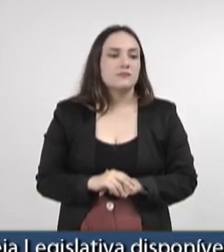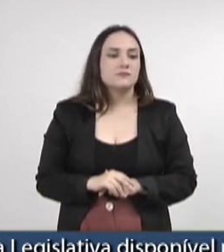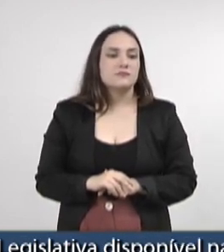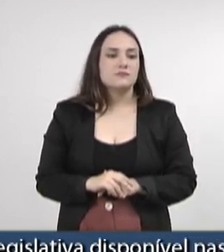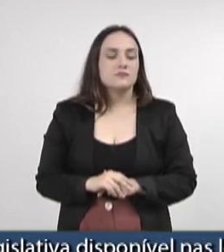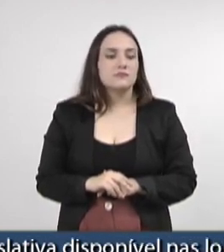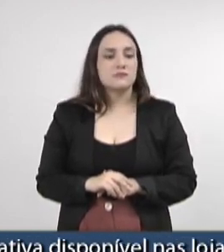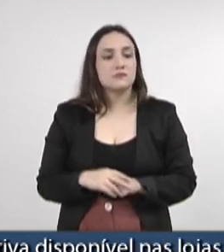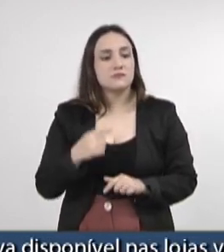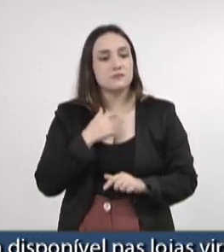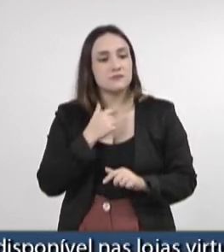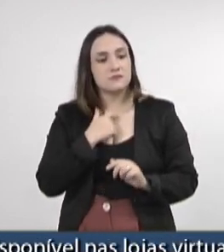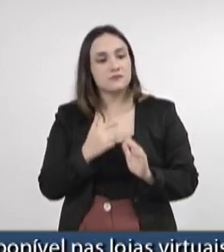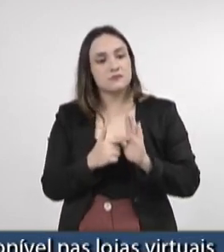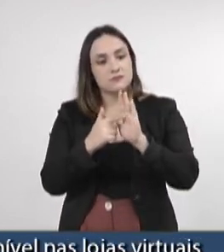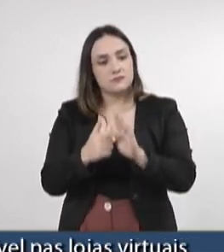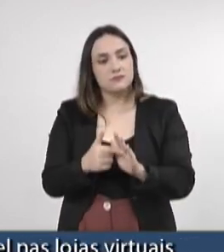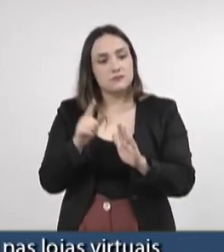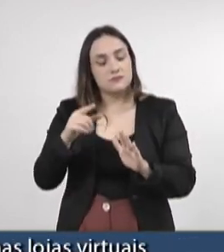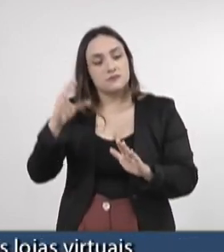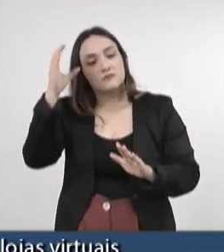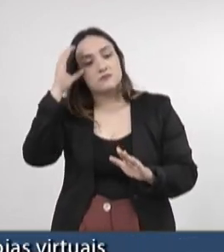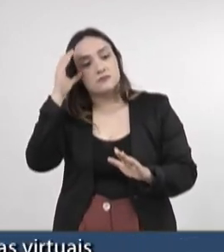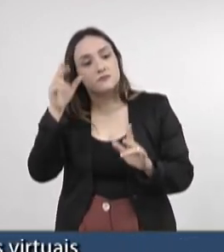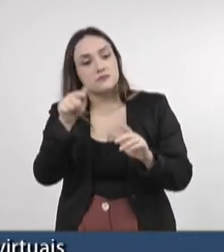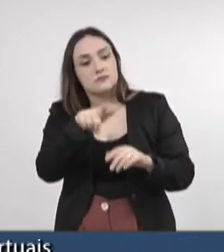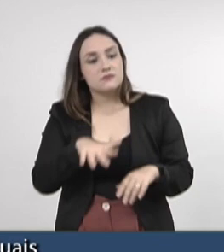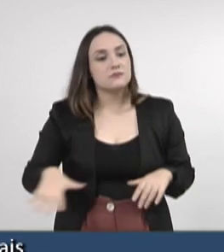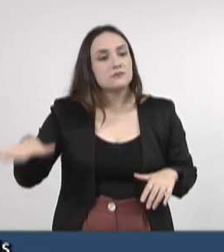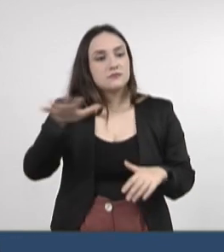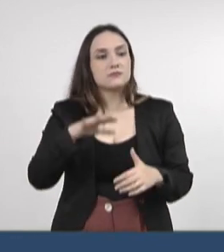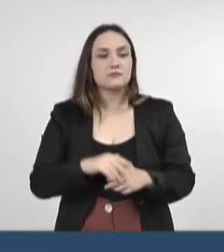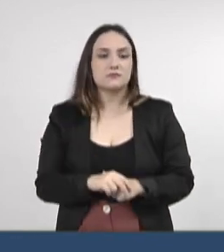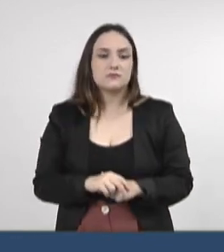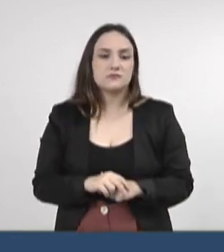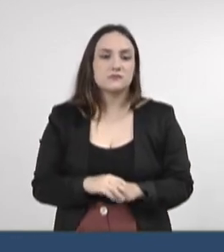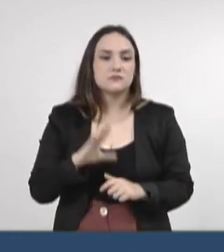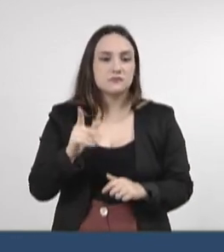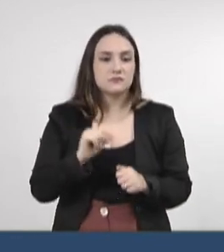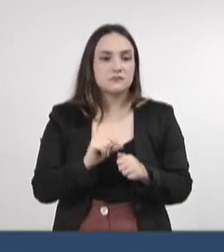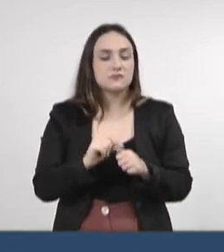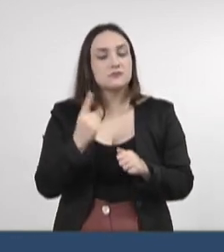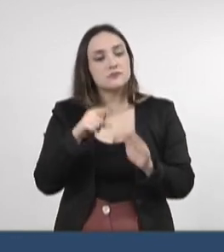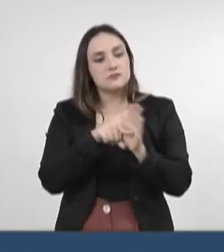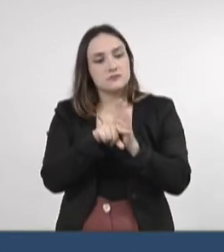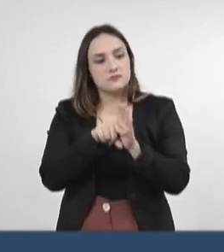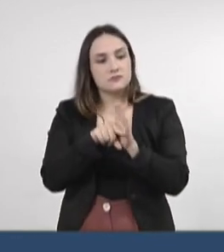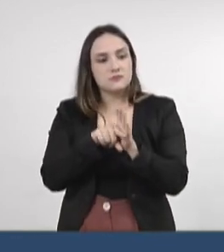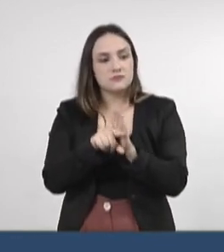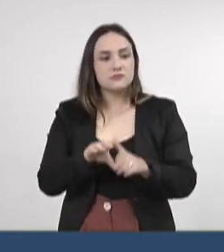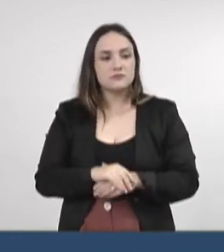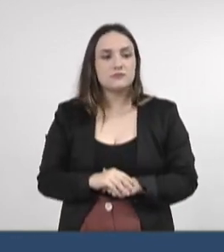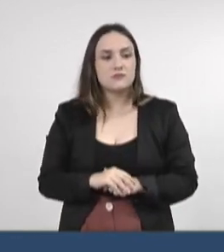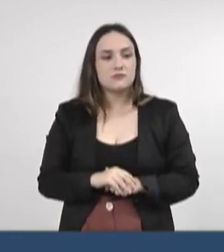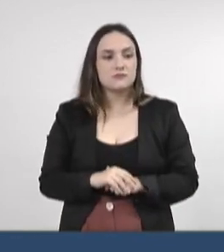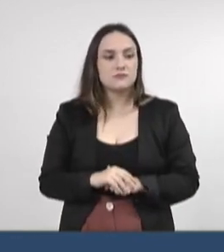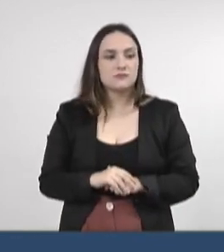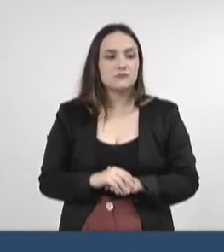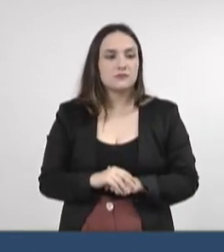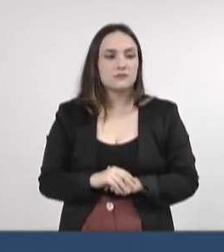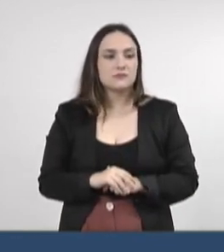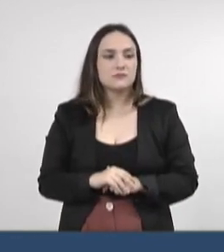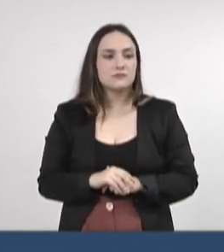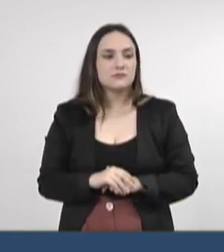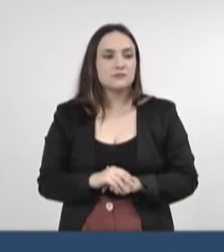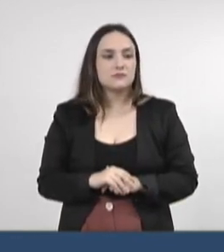conhecimento público. Nós fizemos uma pesquisa para entender como que